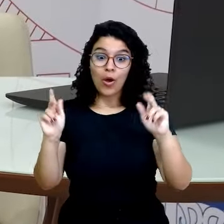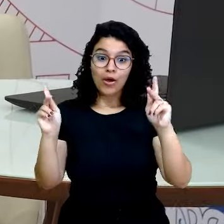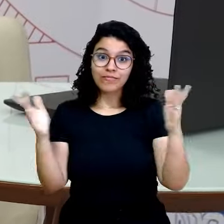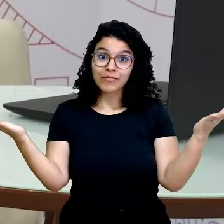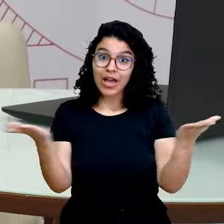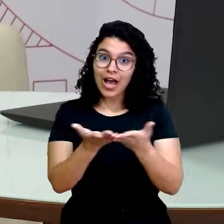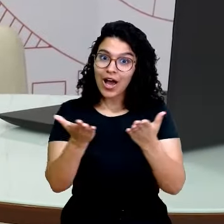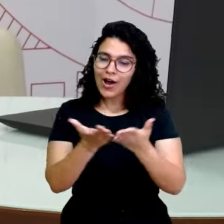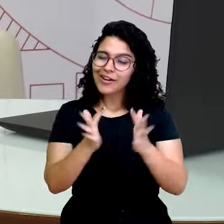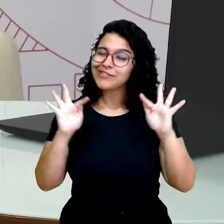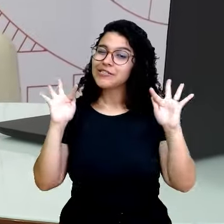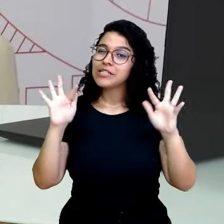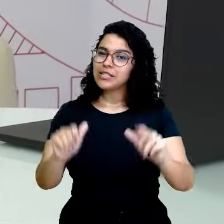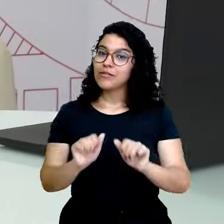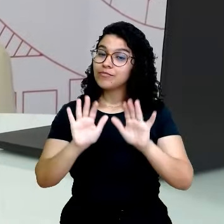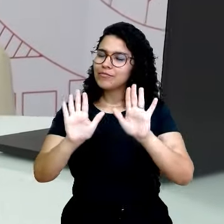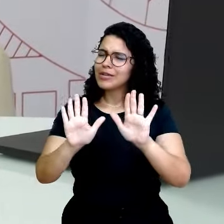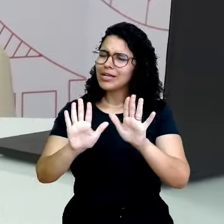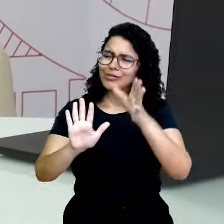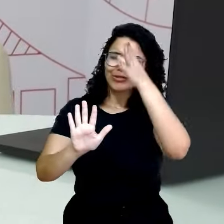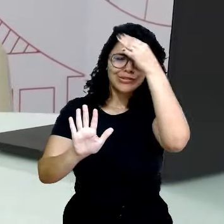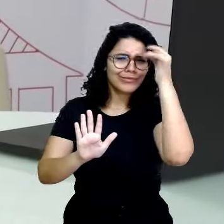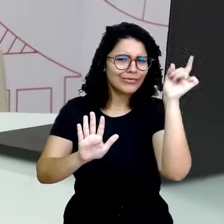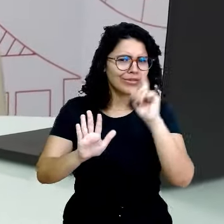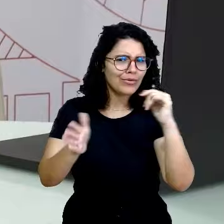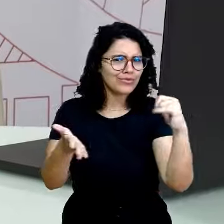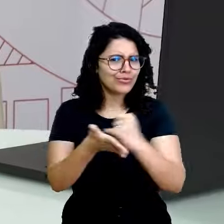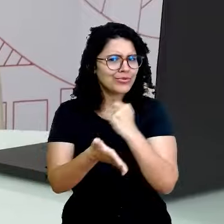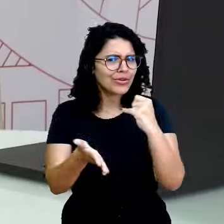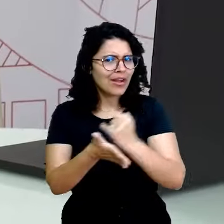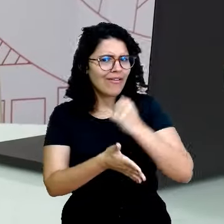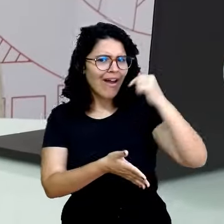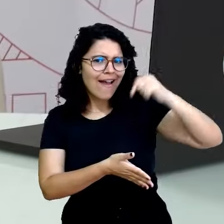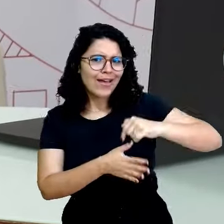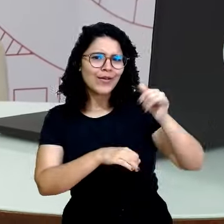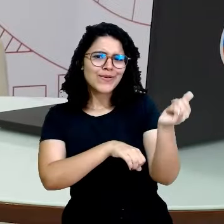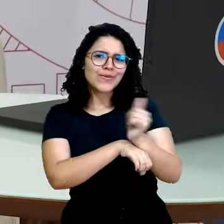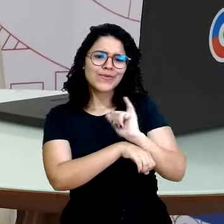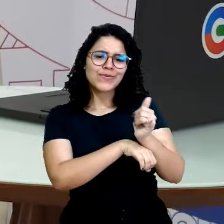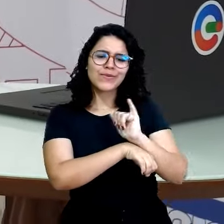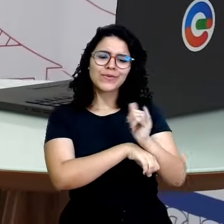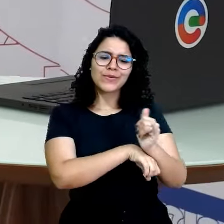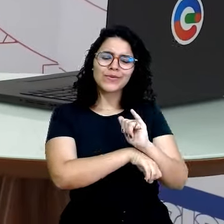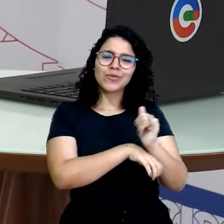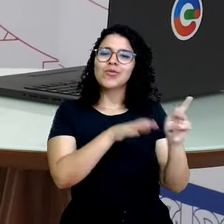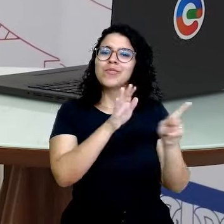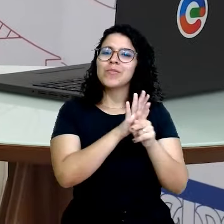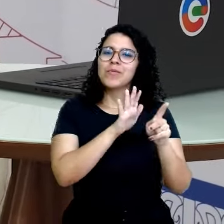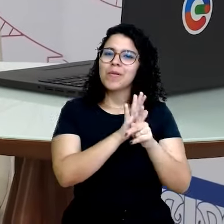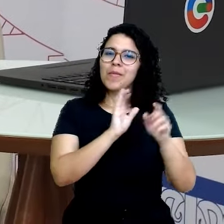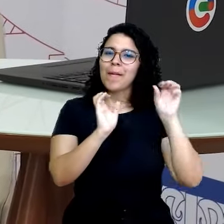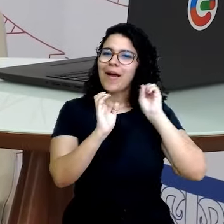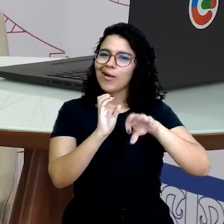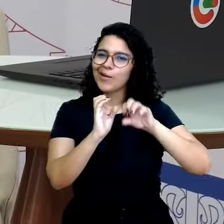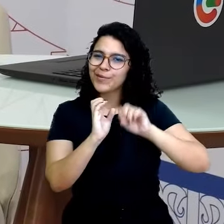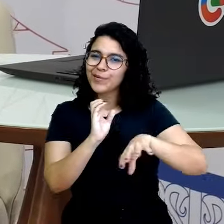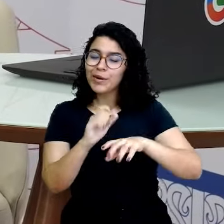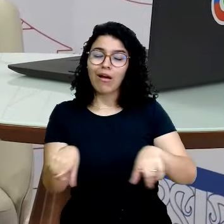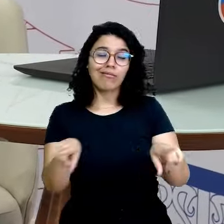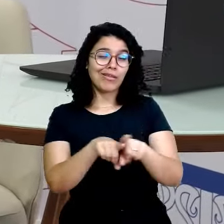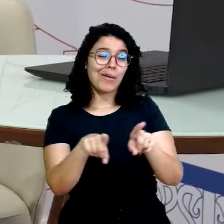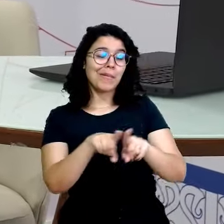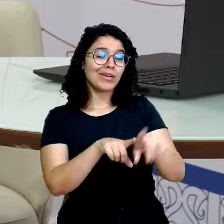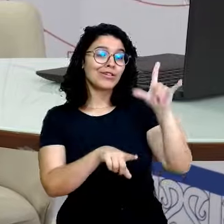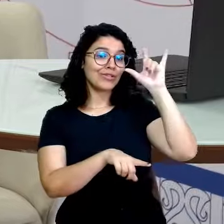aqui. Ah, e não esquece de se inscrever lá no YouTube, no nosso canal Educa Recife. E no Instagram